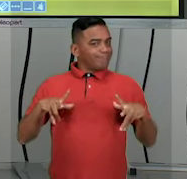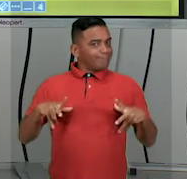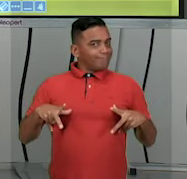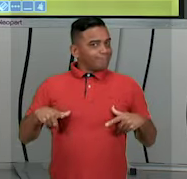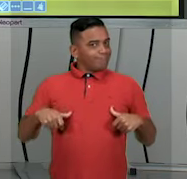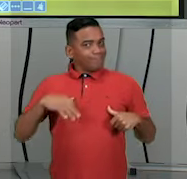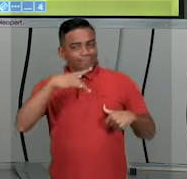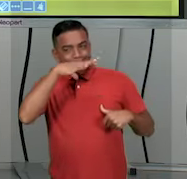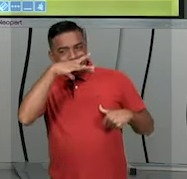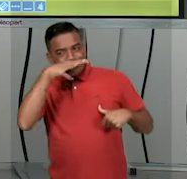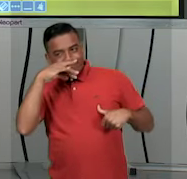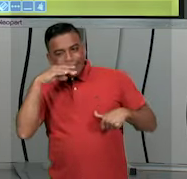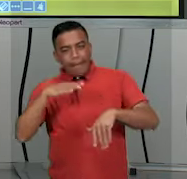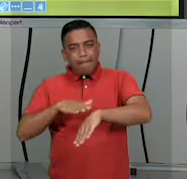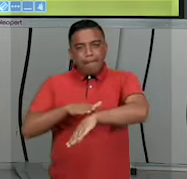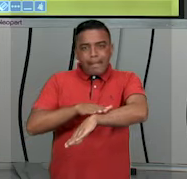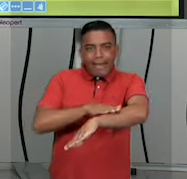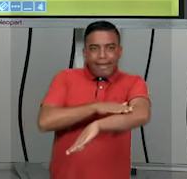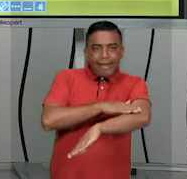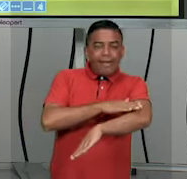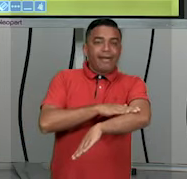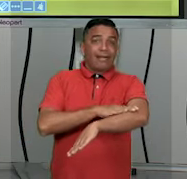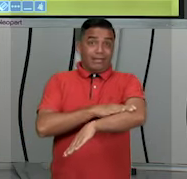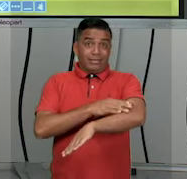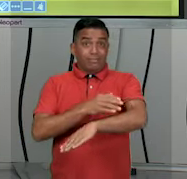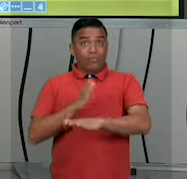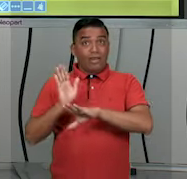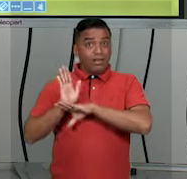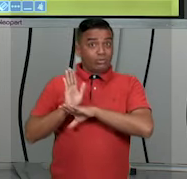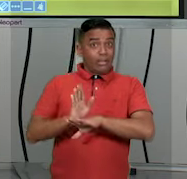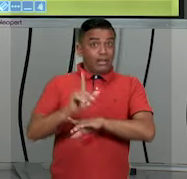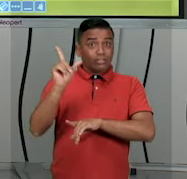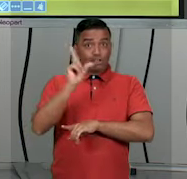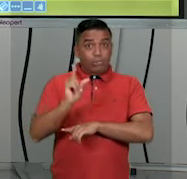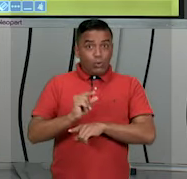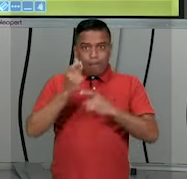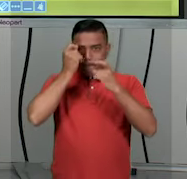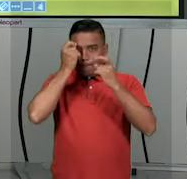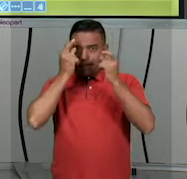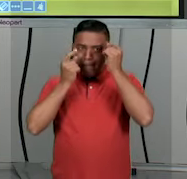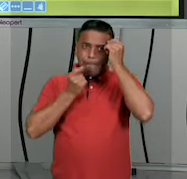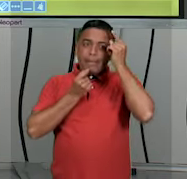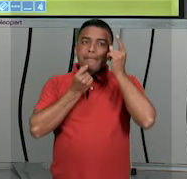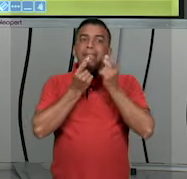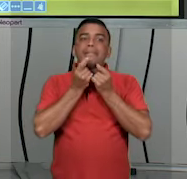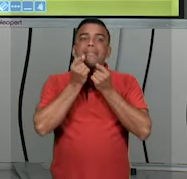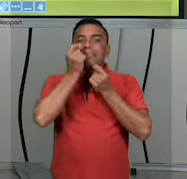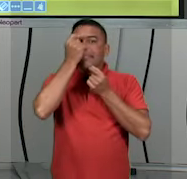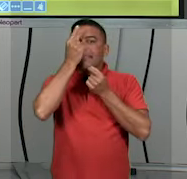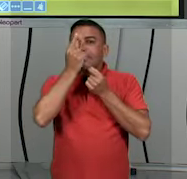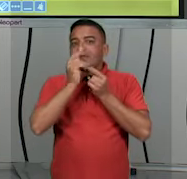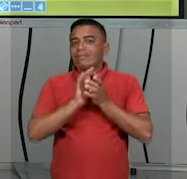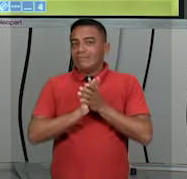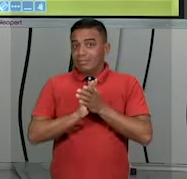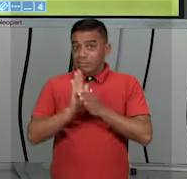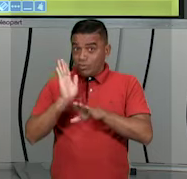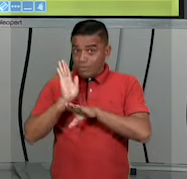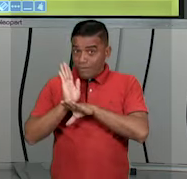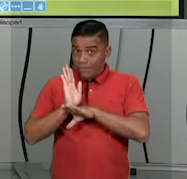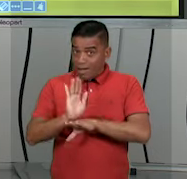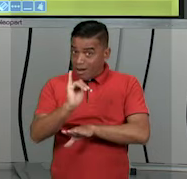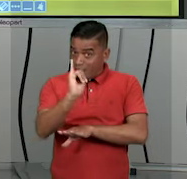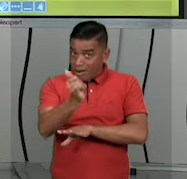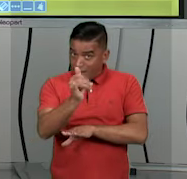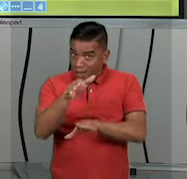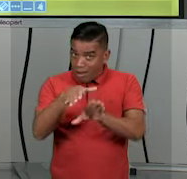a sua pele, vai ajudar você a ter menos acne? Eu não digo que você não vai ter, tá? Eu não estou dizendo que aquela